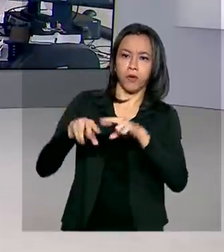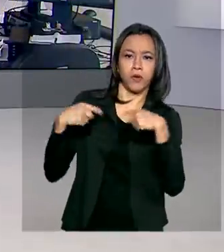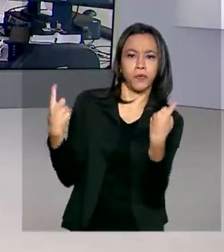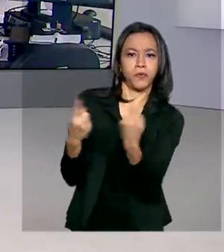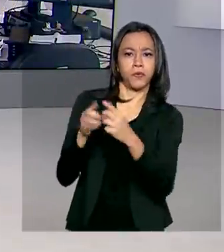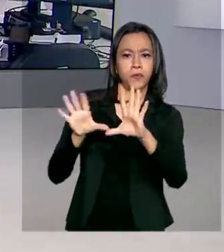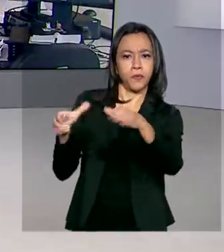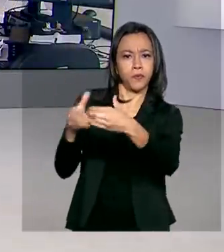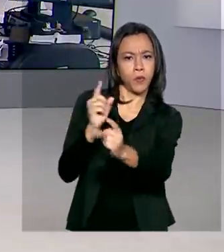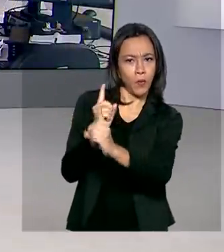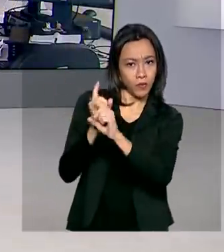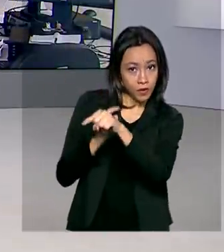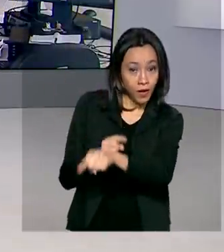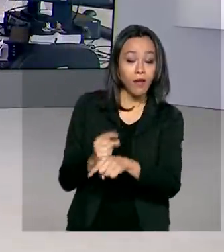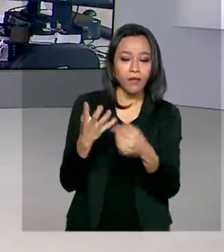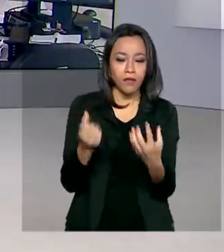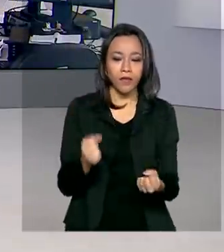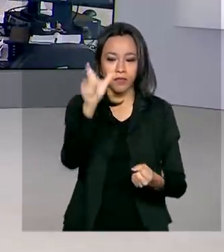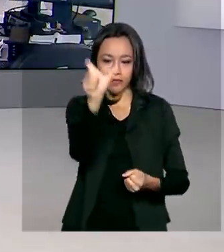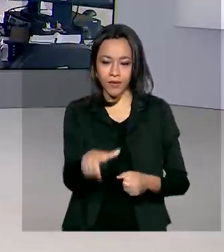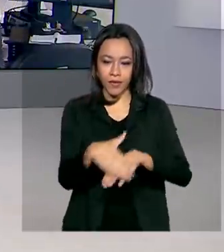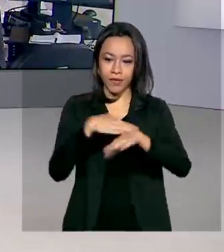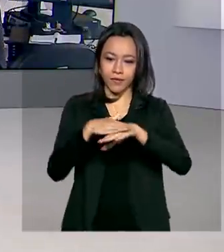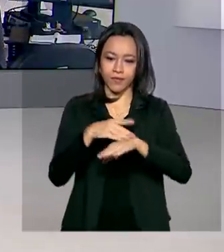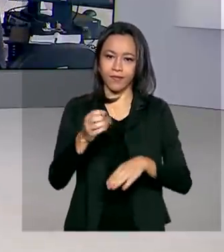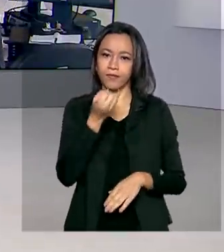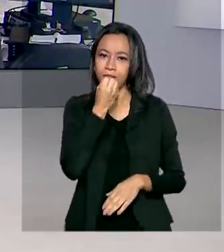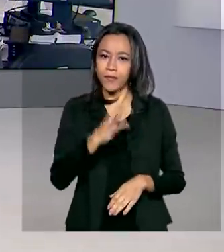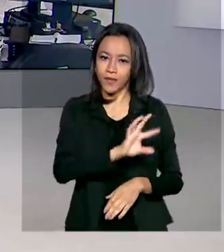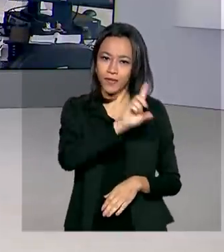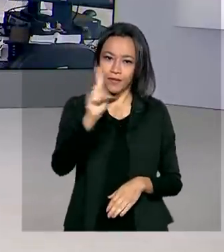conversar então com o repórter Igor Santos. Igor, bom dia.